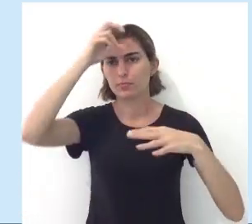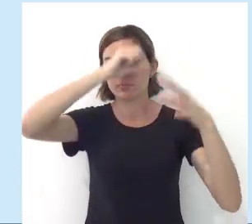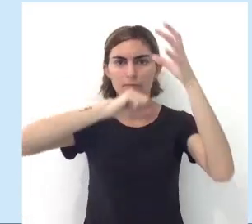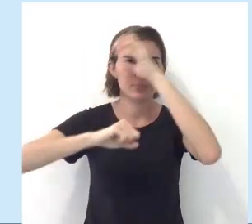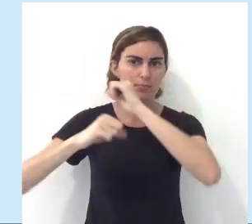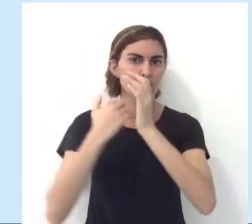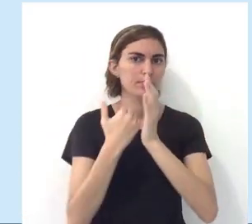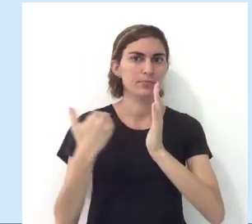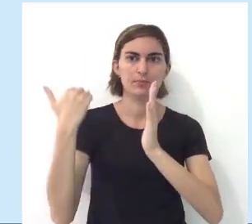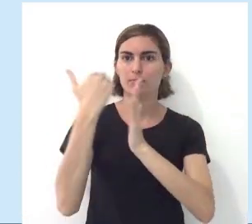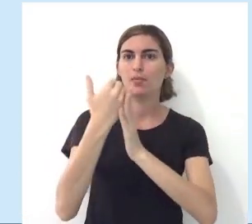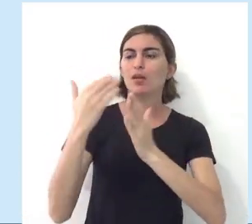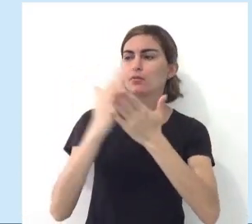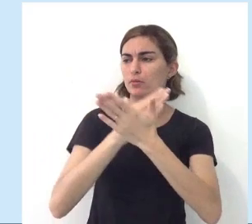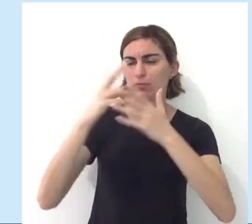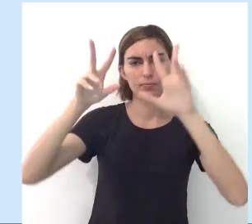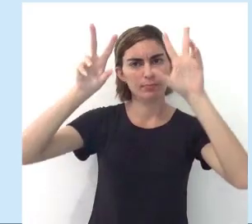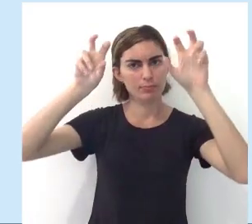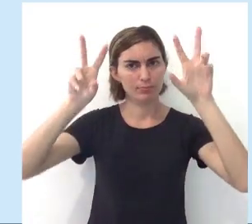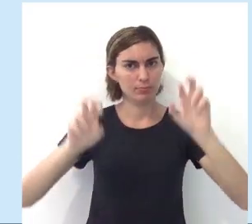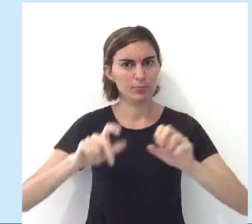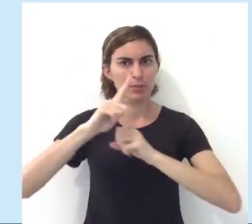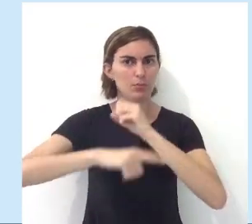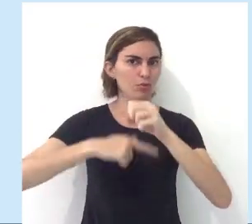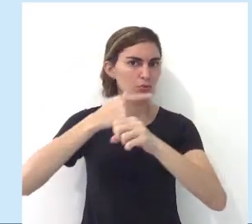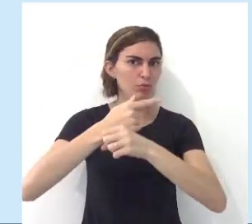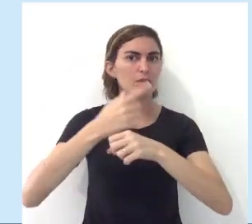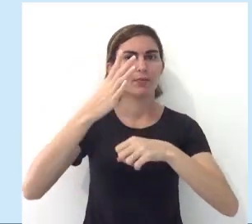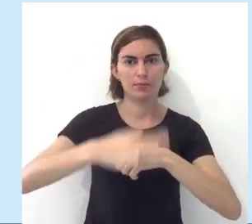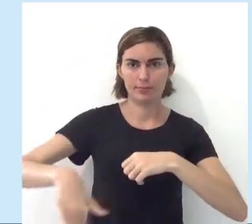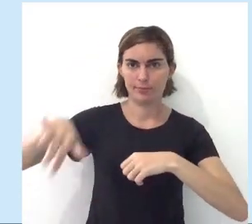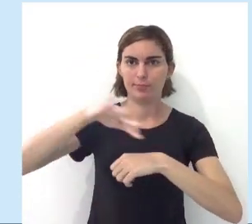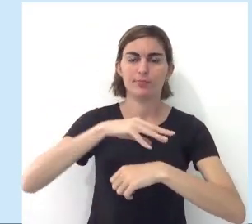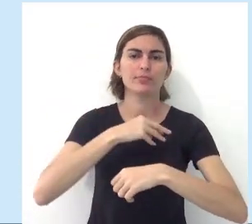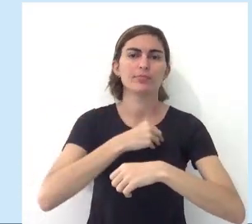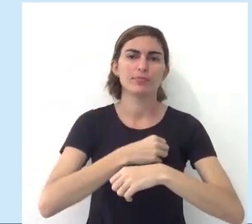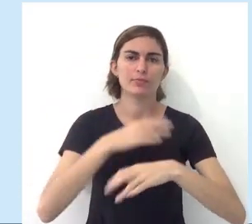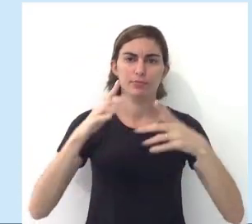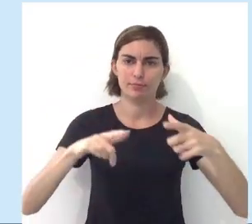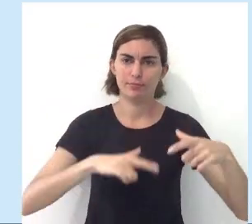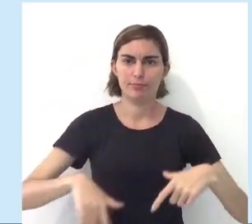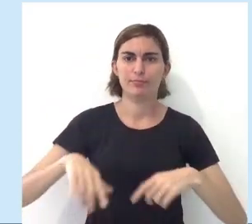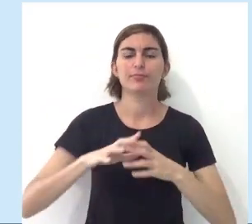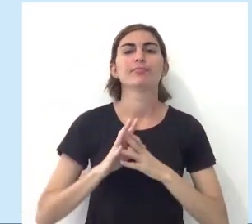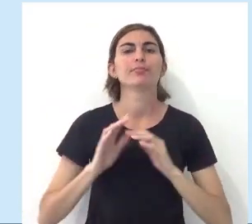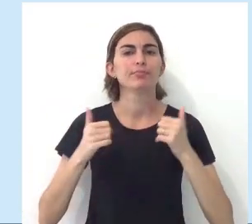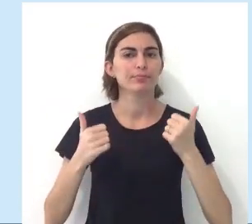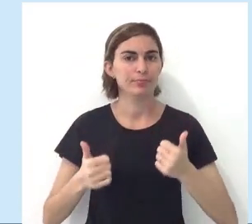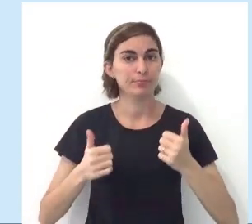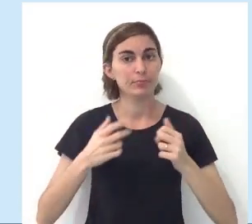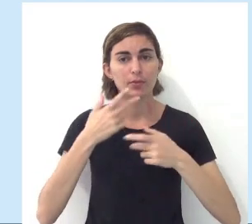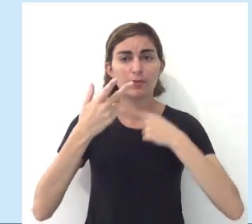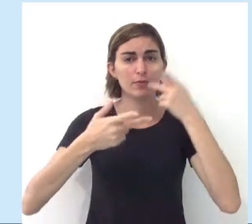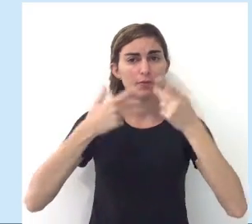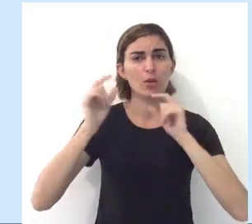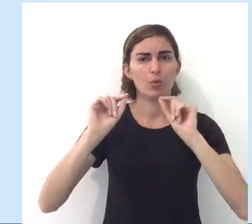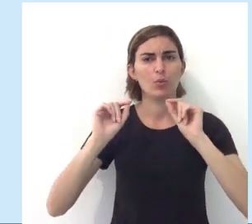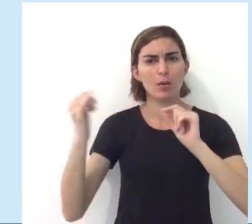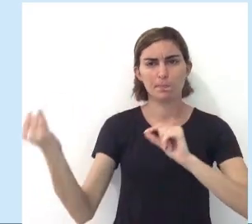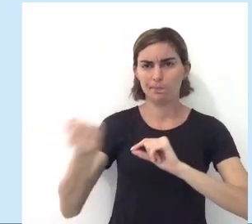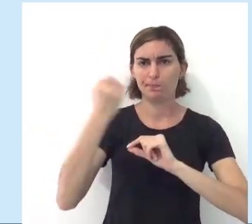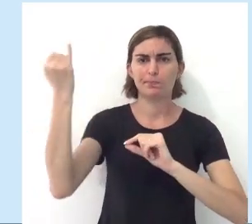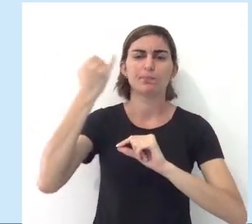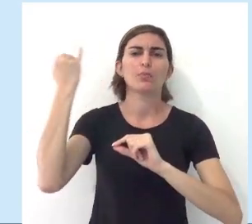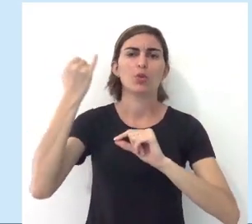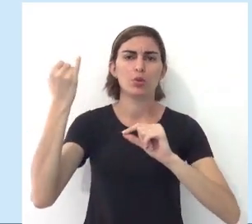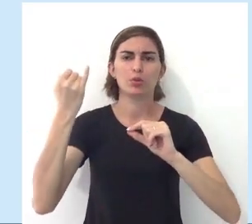aprendam um pouco mais sobre alguns temas da Geografia que está no nosso cotidiano, que está no nosso dia a dia, ok, gente? Vamos falar um pouquinho